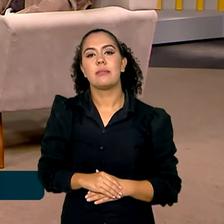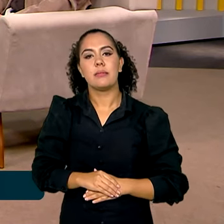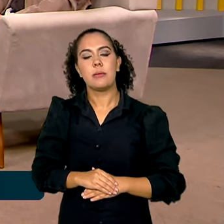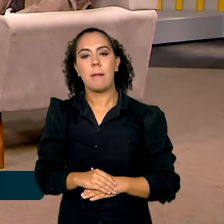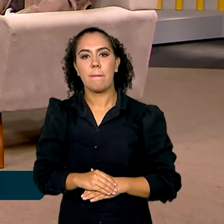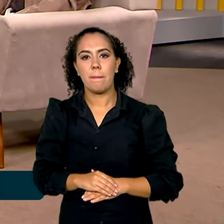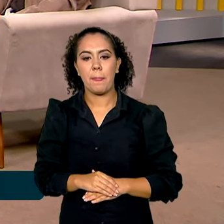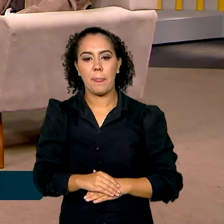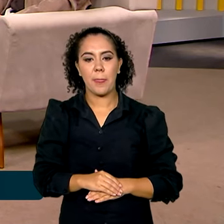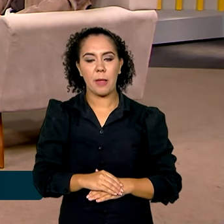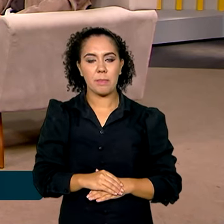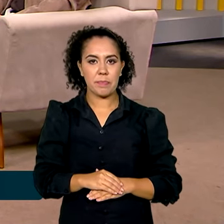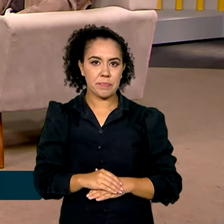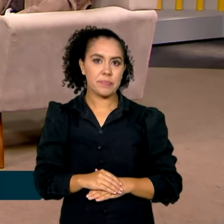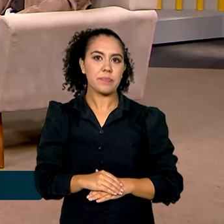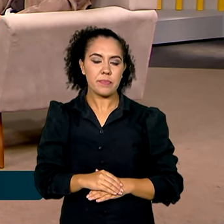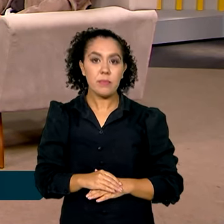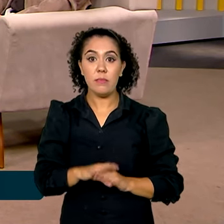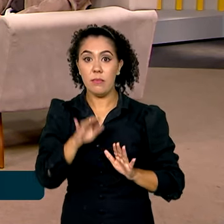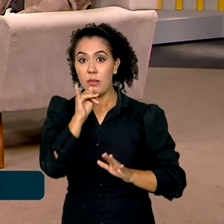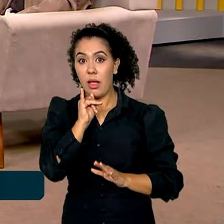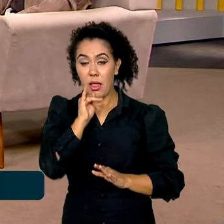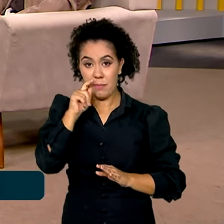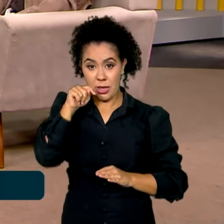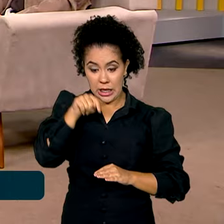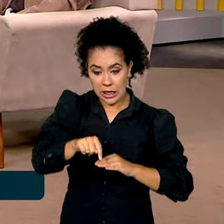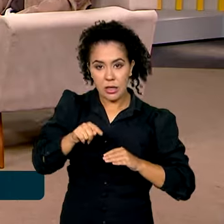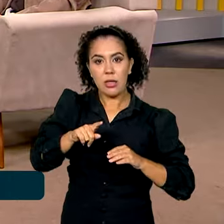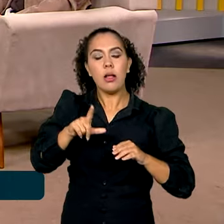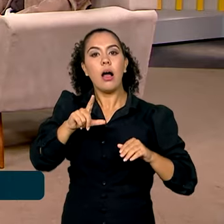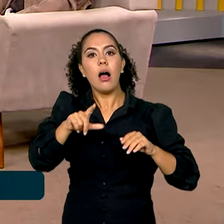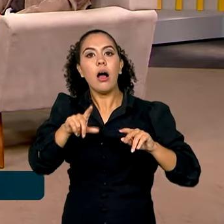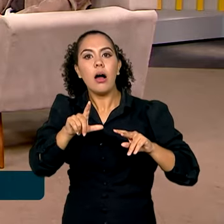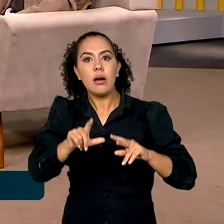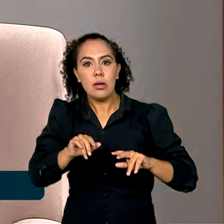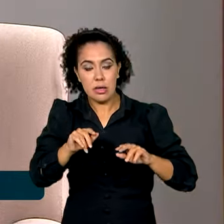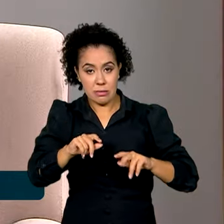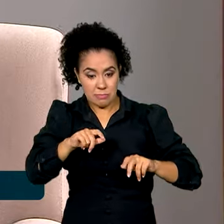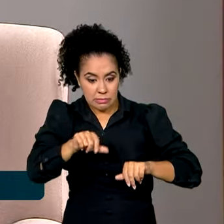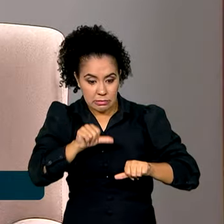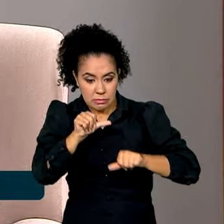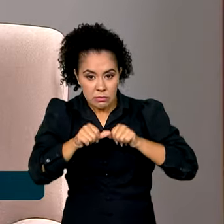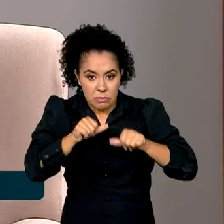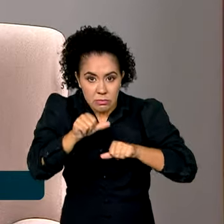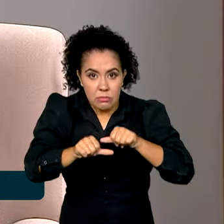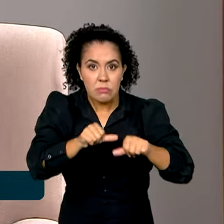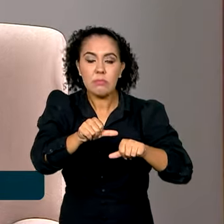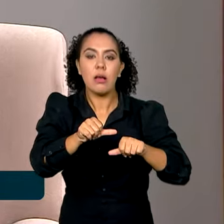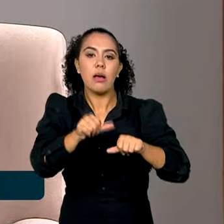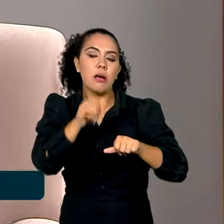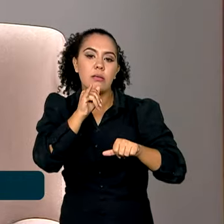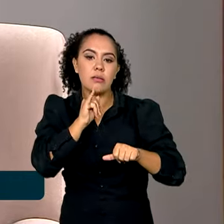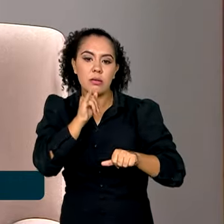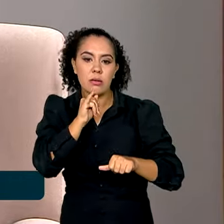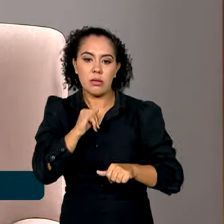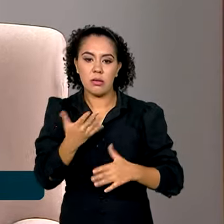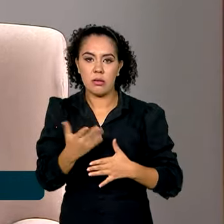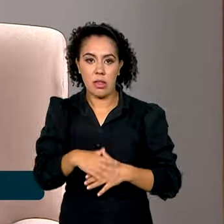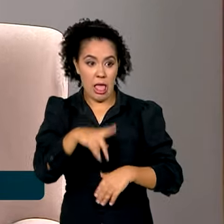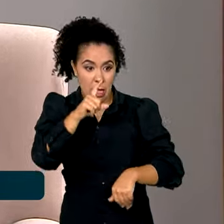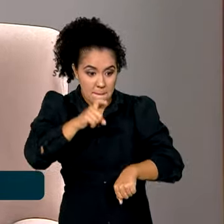esse trabalho, a recuperação precisa de uma maturação. Então, não é de